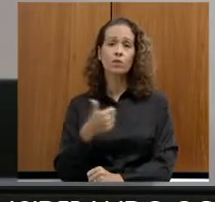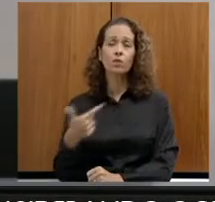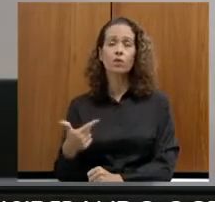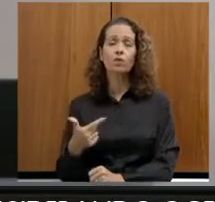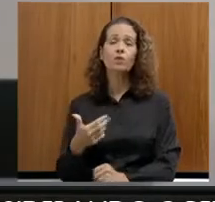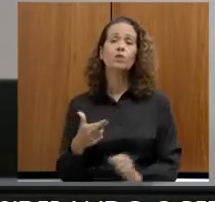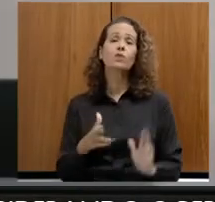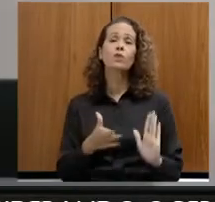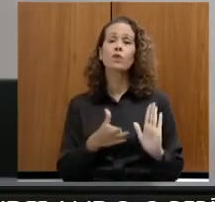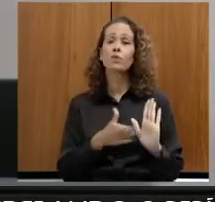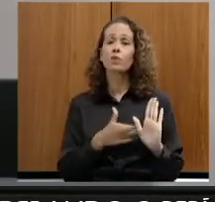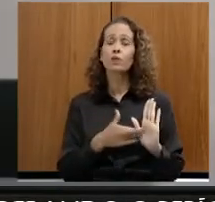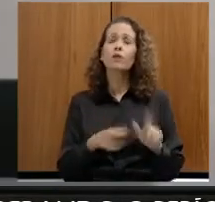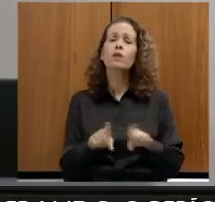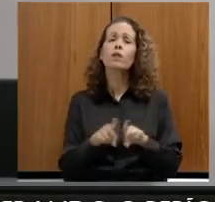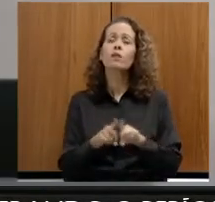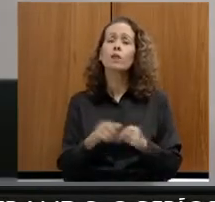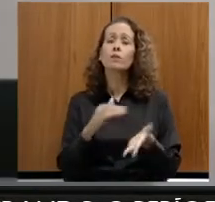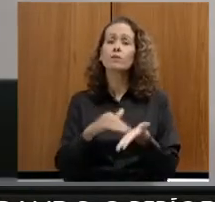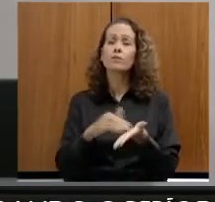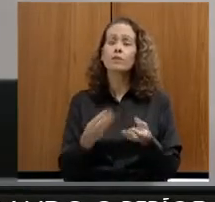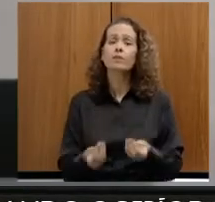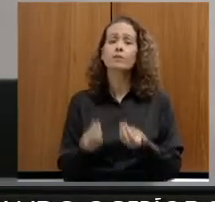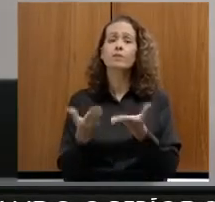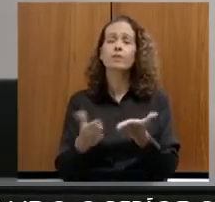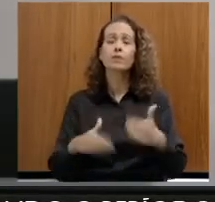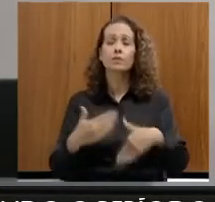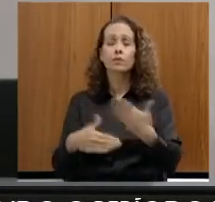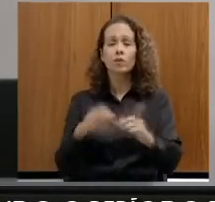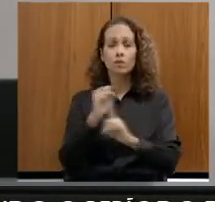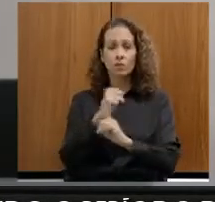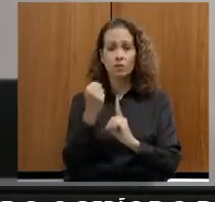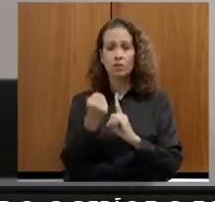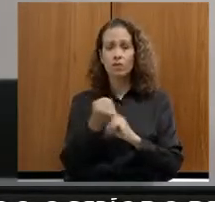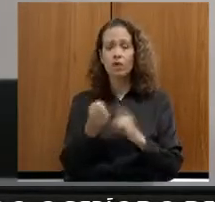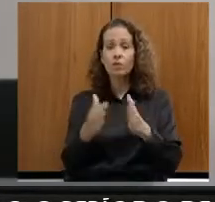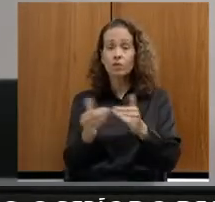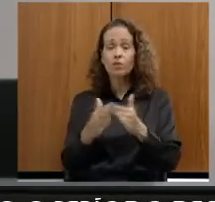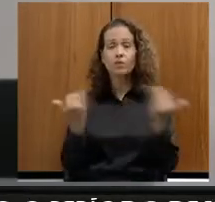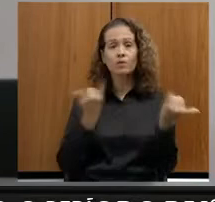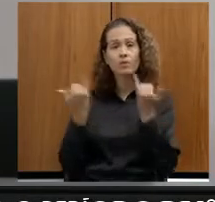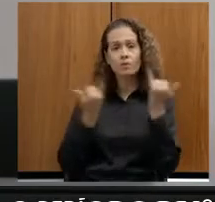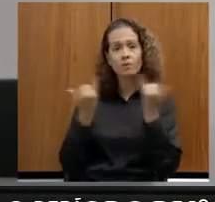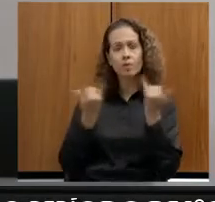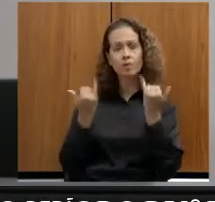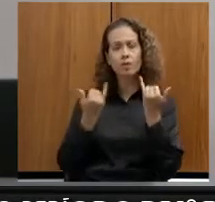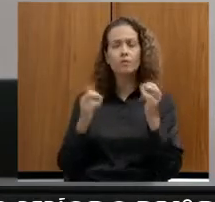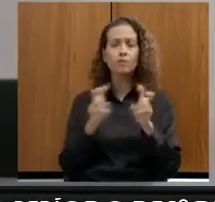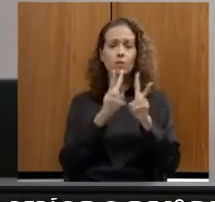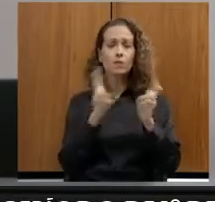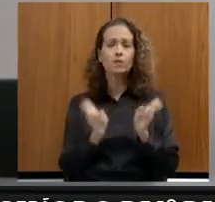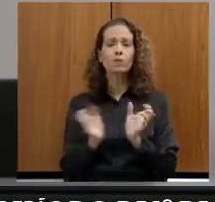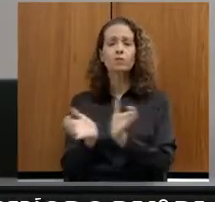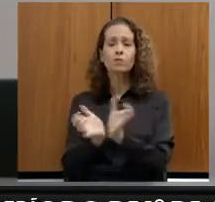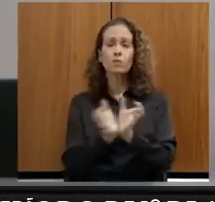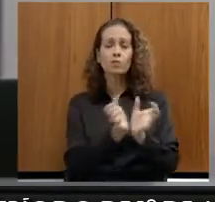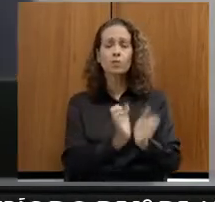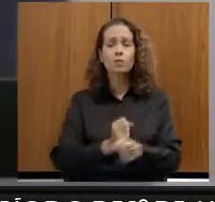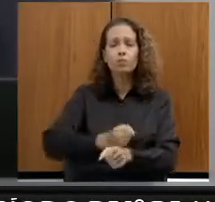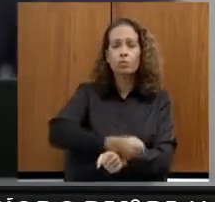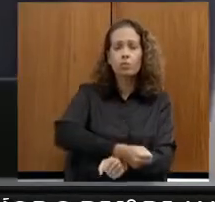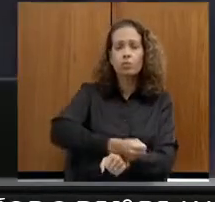Interno. Seja encaminhada à Secretaria de Desenvolvimento Social. Pedido de informações acerca das comunidades quilombolas